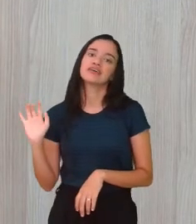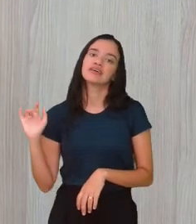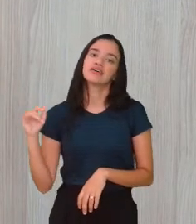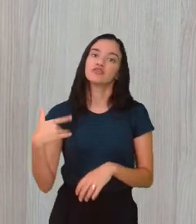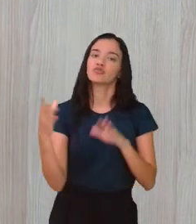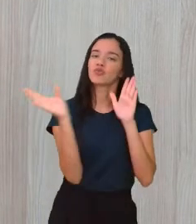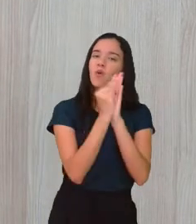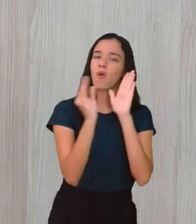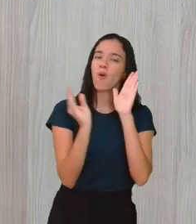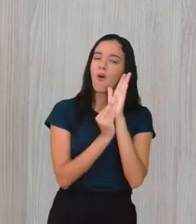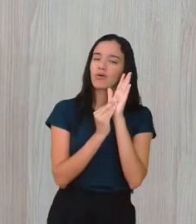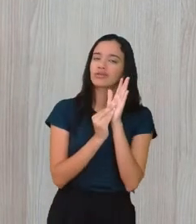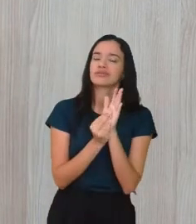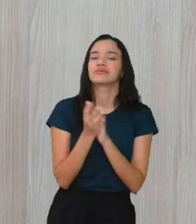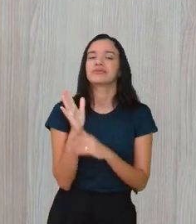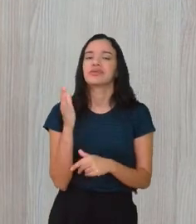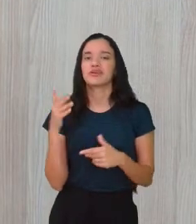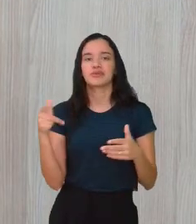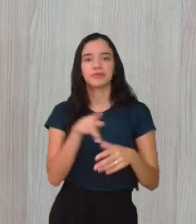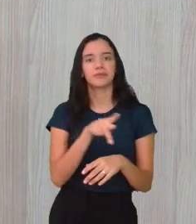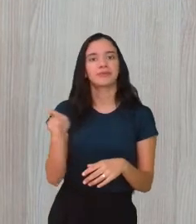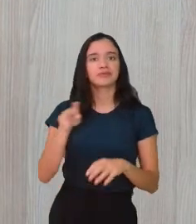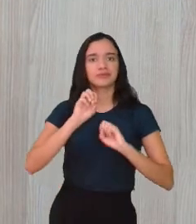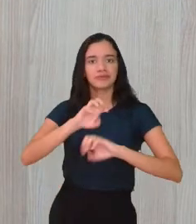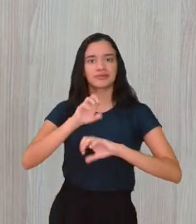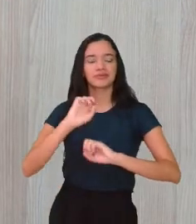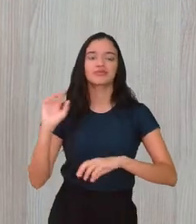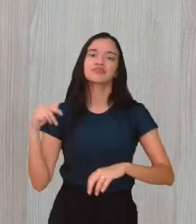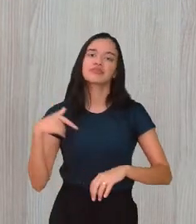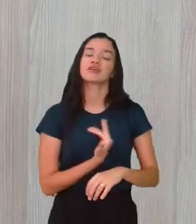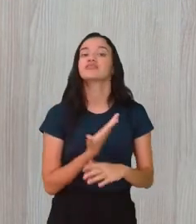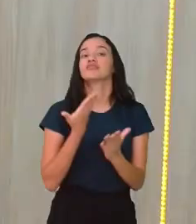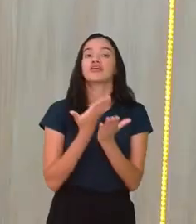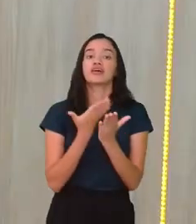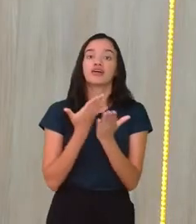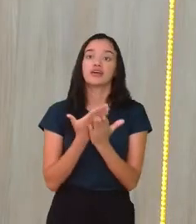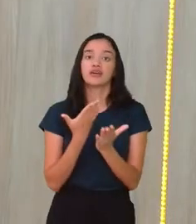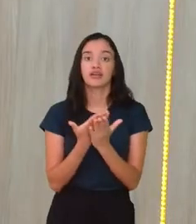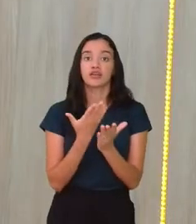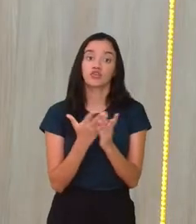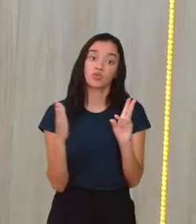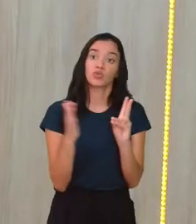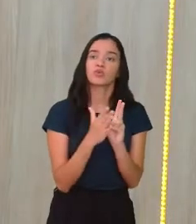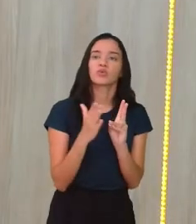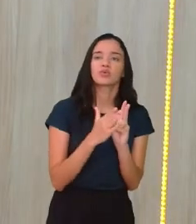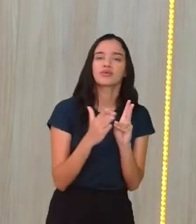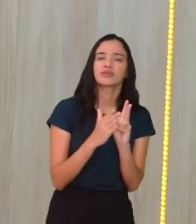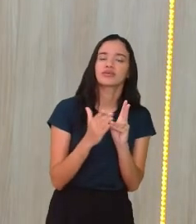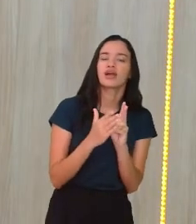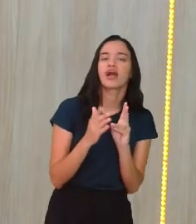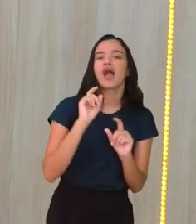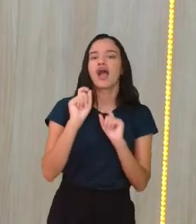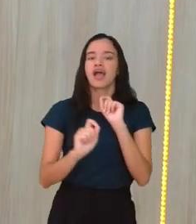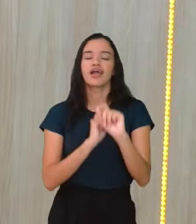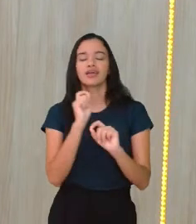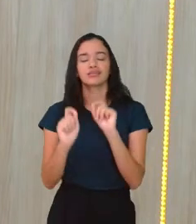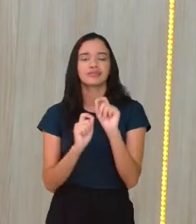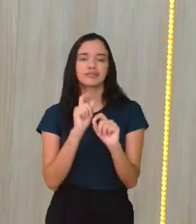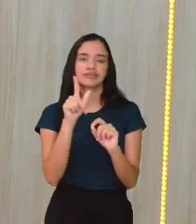conteúdo que o professor trouxe hoje para nossas aulas. Pois é, e aí os povos indígenas, como eu disse, que são aí